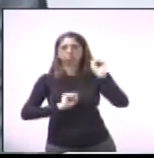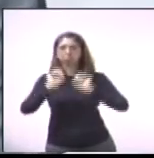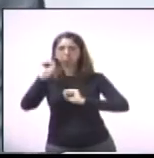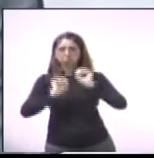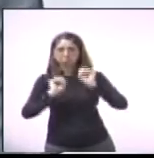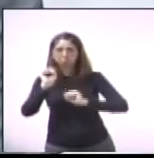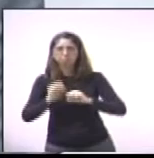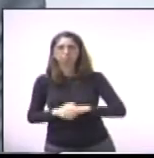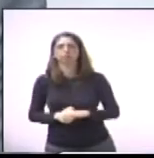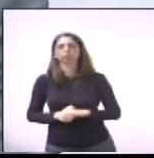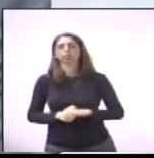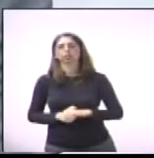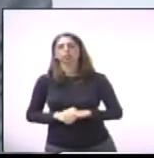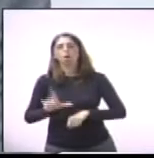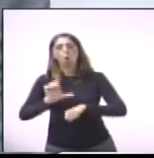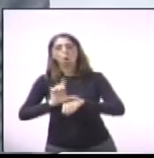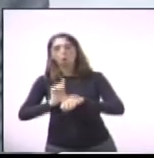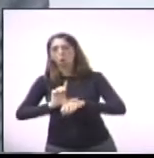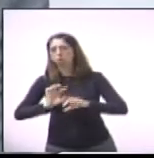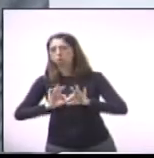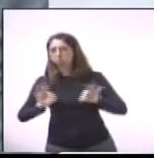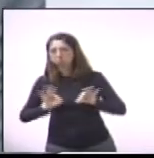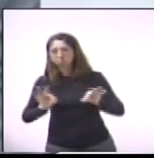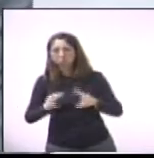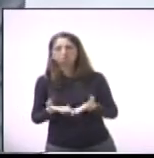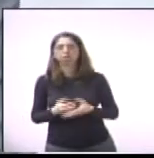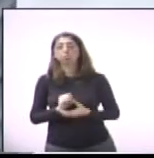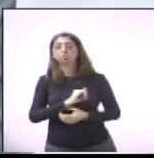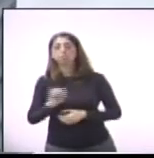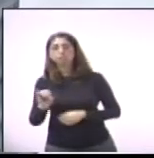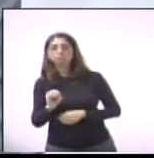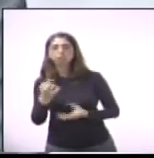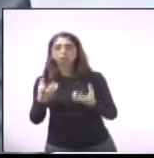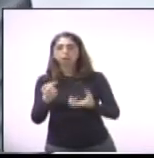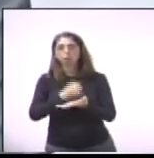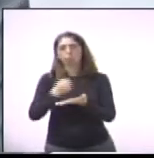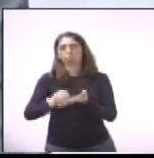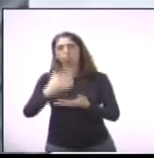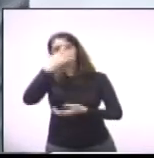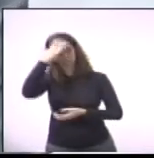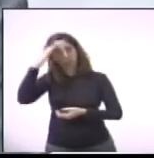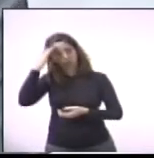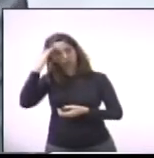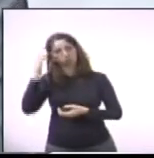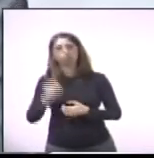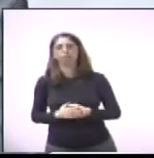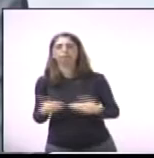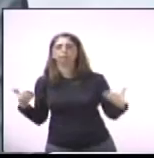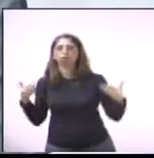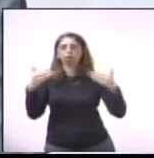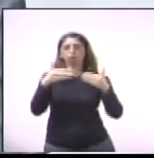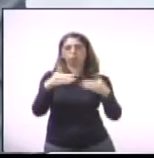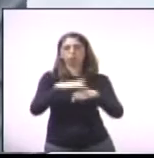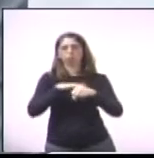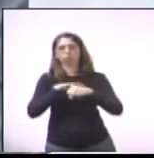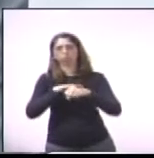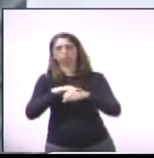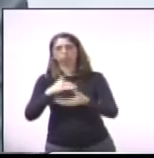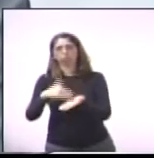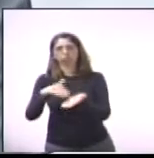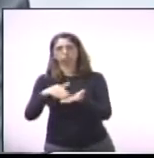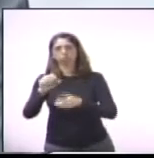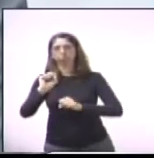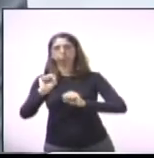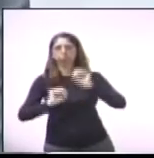mesmo nos pequenos comércios, para que venha facilitar essa questão da empregabilidade. No passado recente, essa